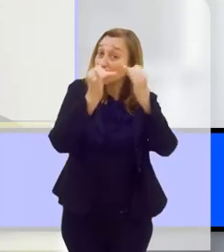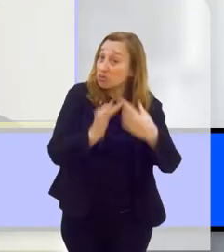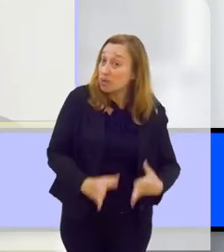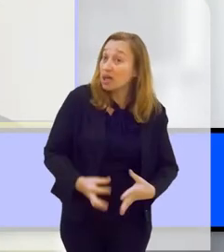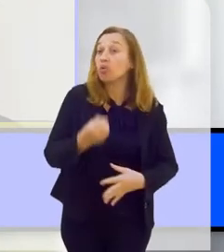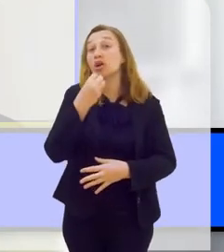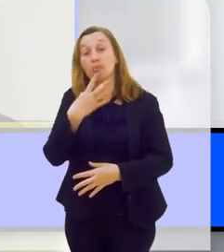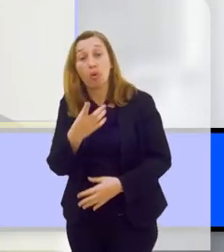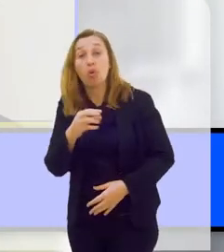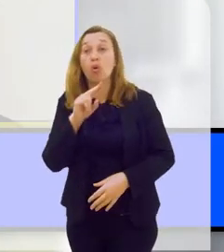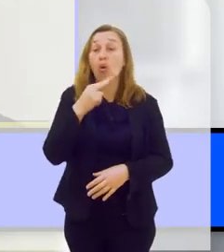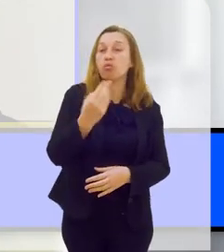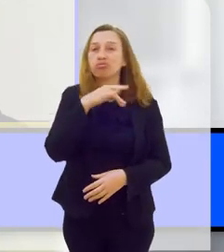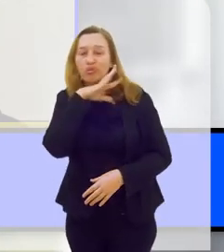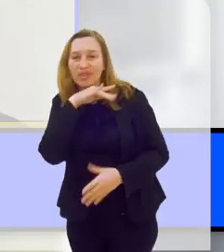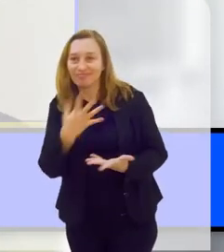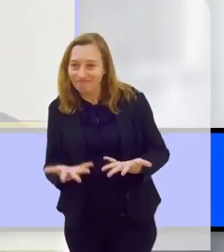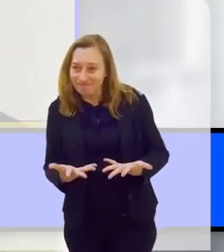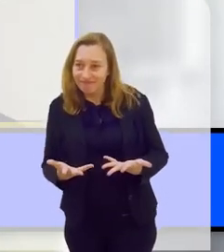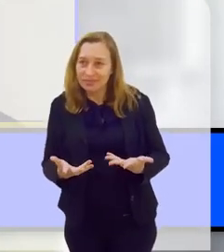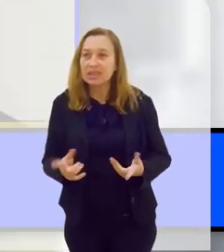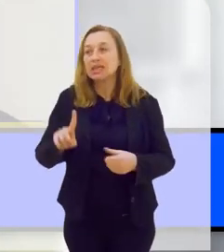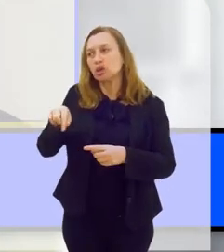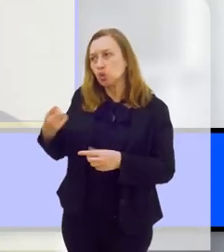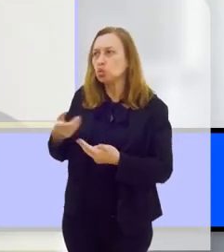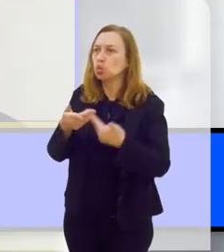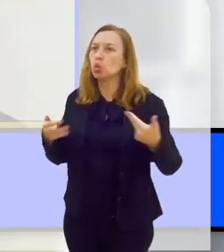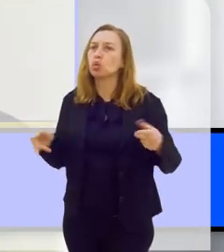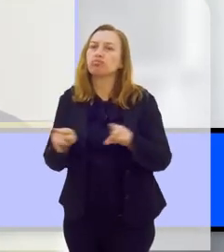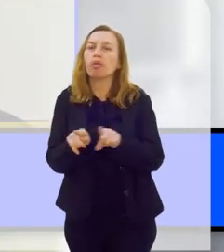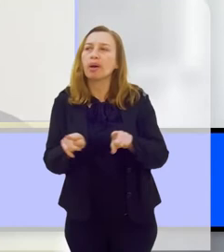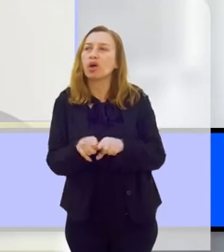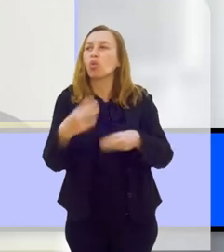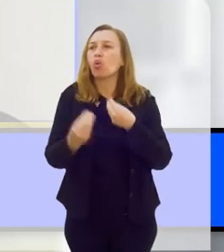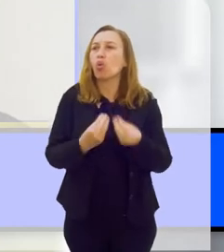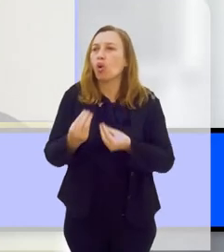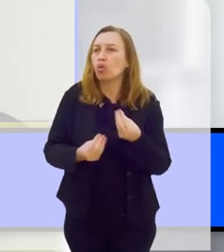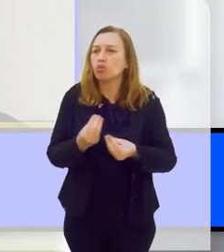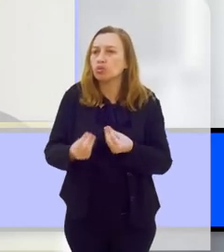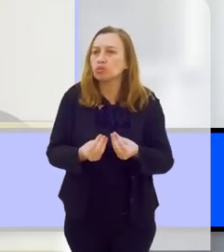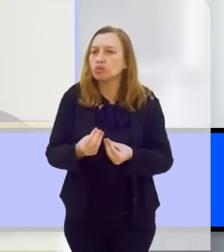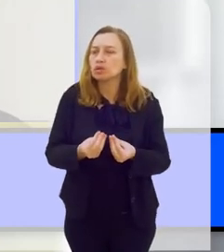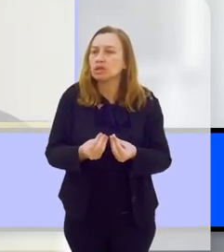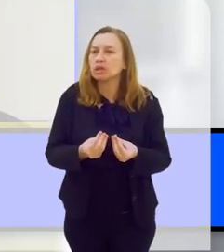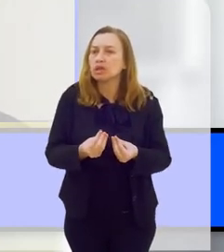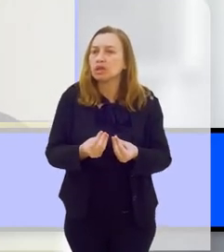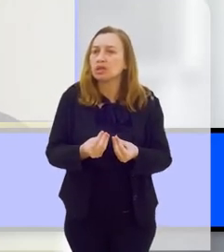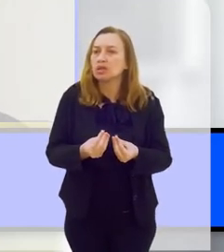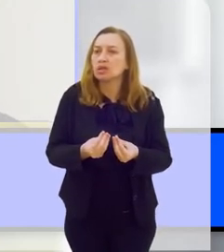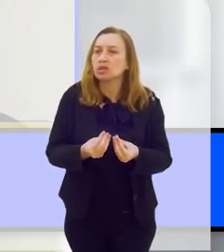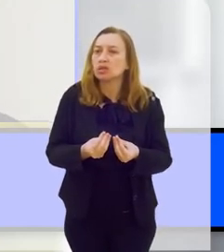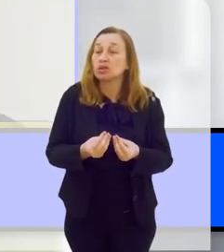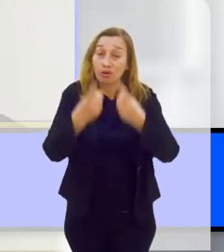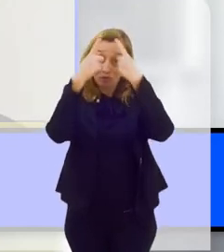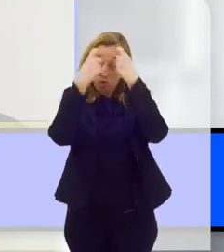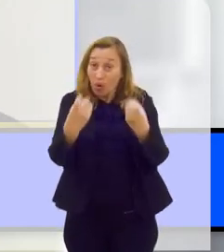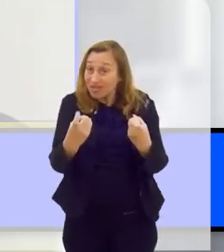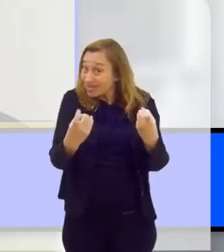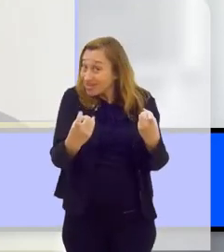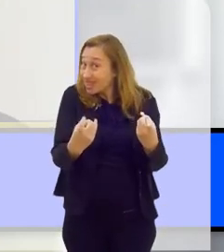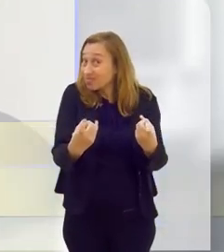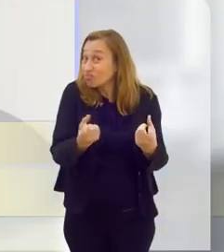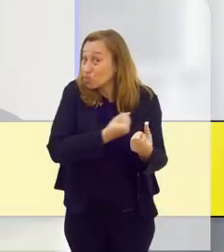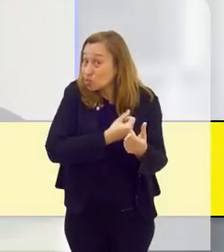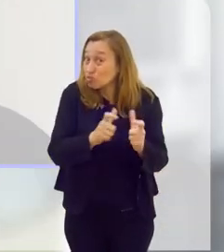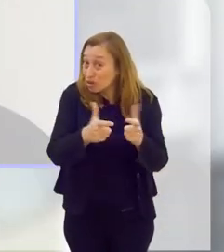sabe? Você vai explicar para ele o que é bom e o que é ruim. Além de outras coisas, como eu considero também o aumento da